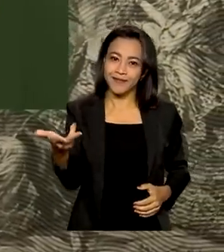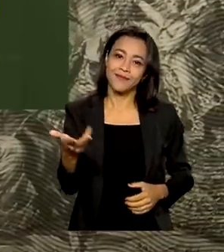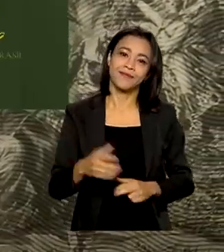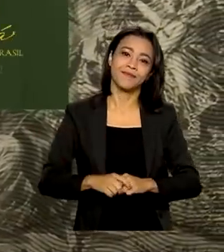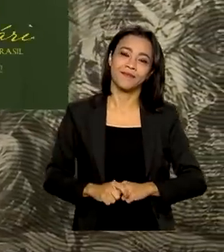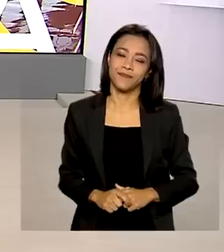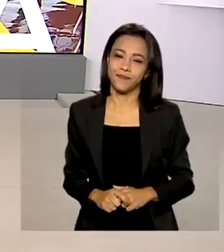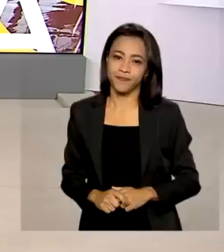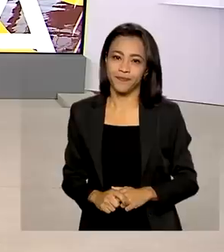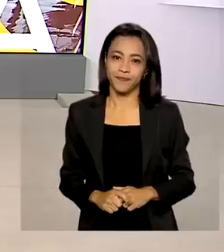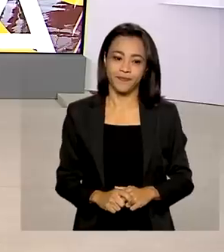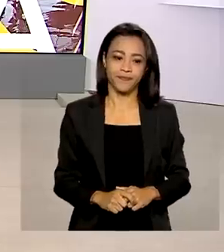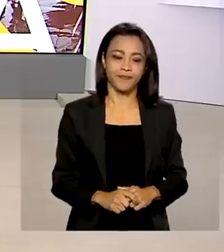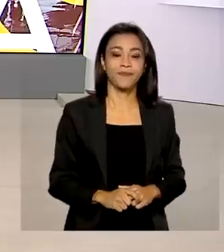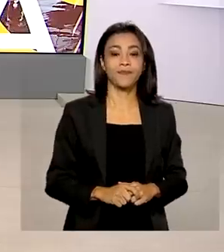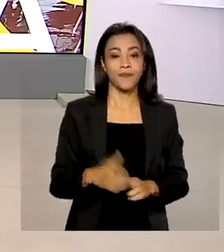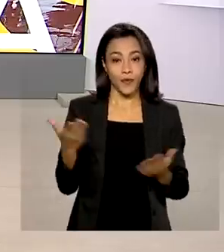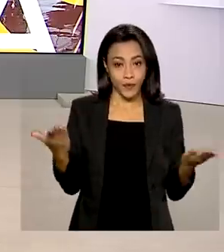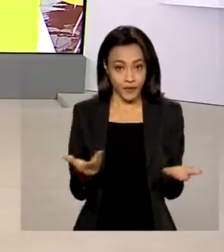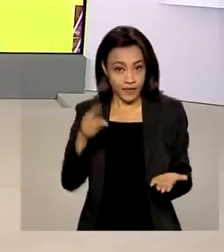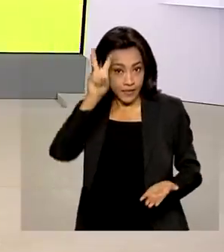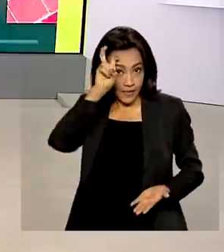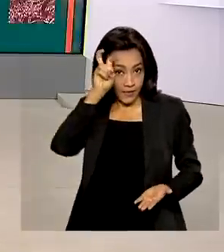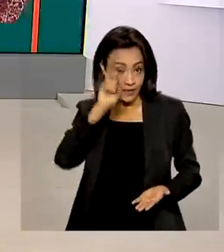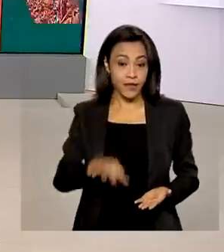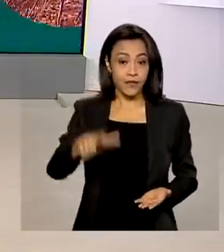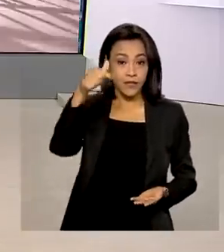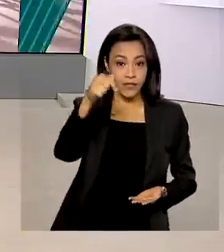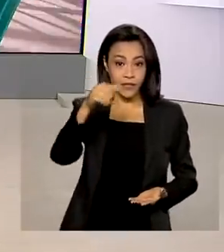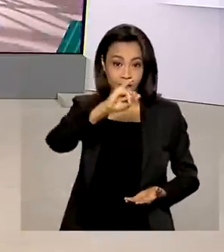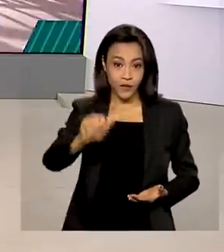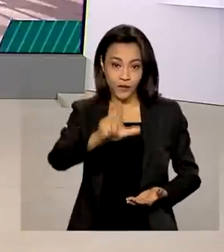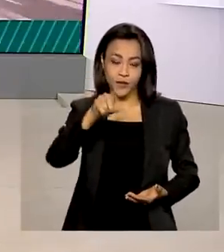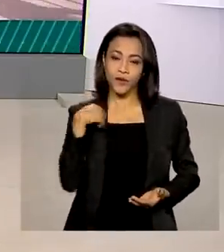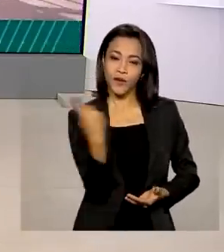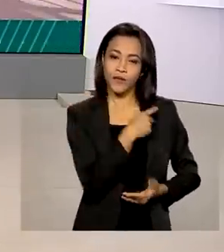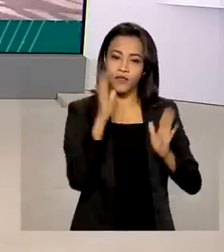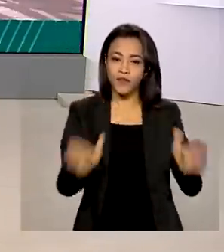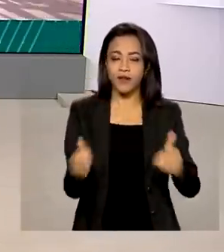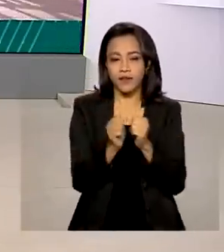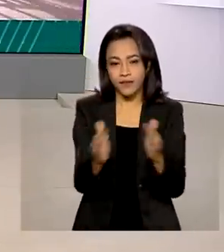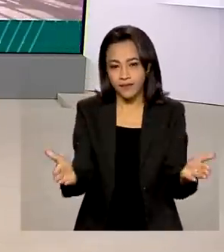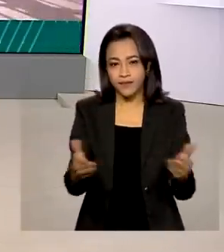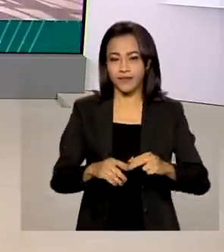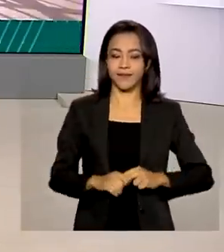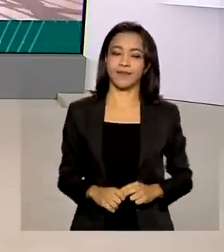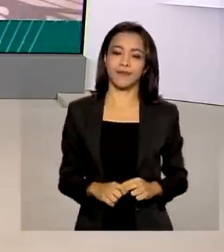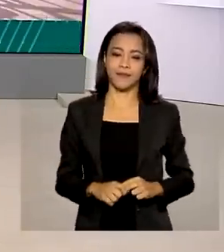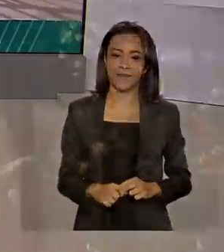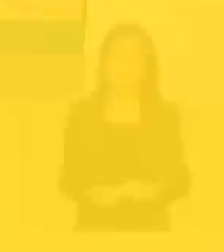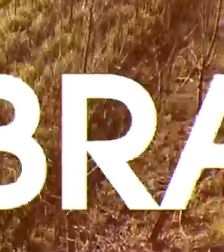Brasil. Brasil. Quinta-feira, 7 de julho, Brasil em Dia já está no ar.